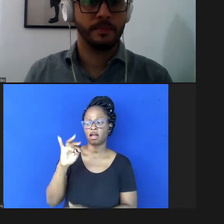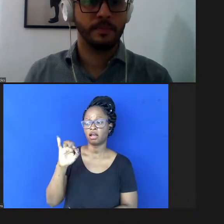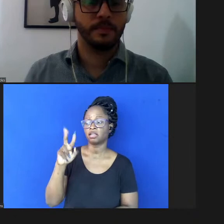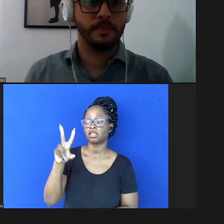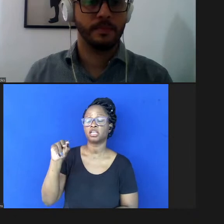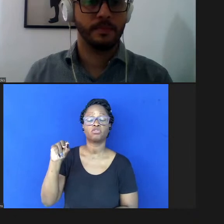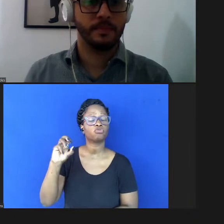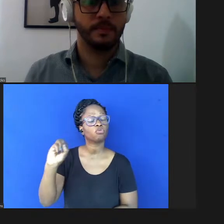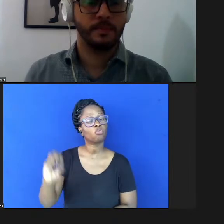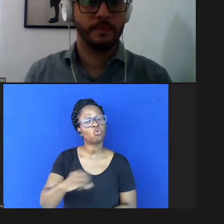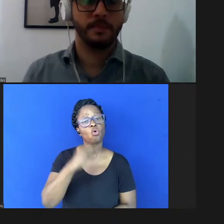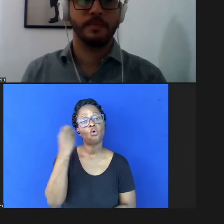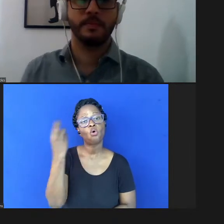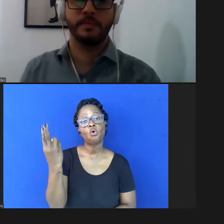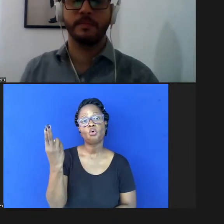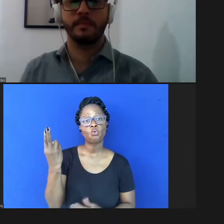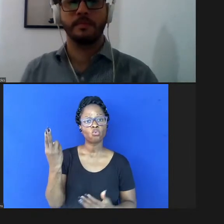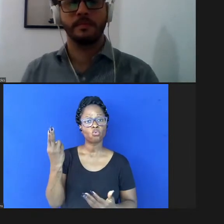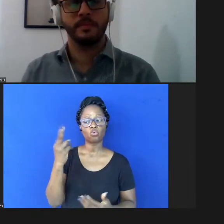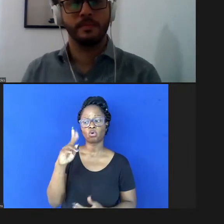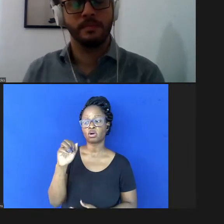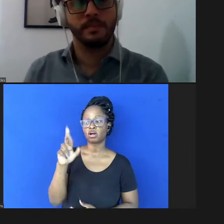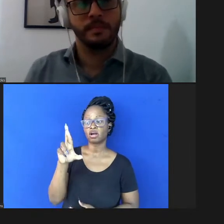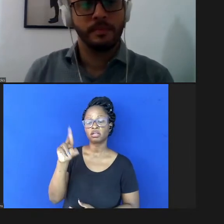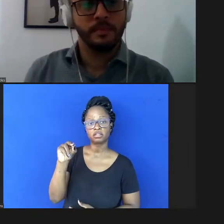arquivos que vem